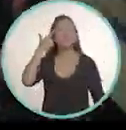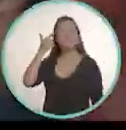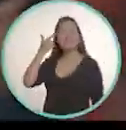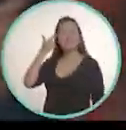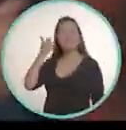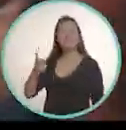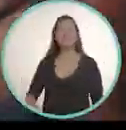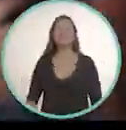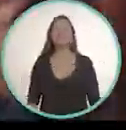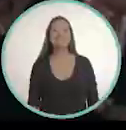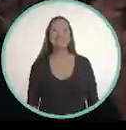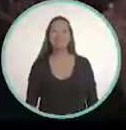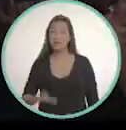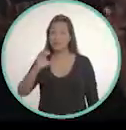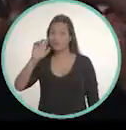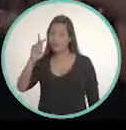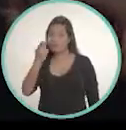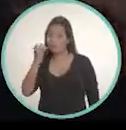Chico.